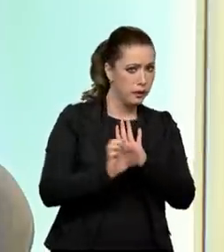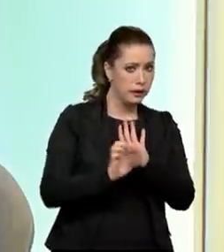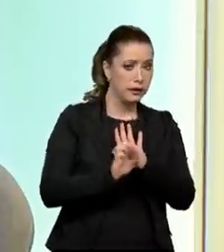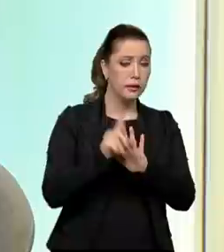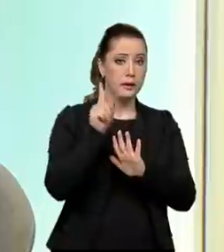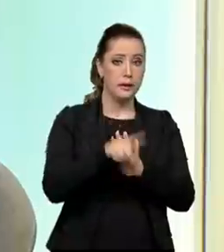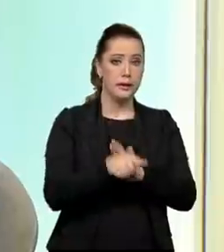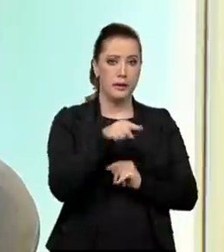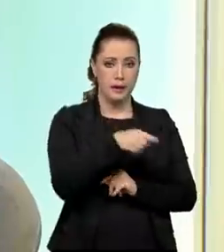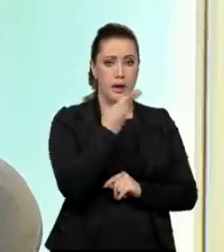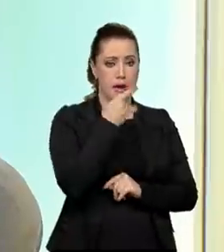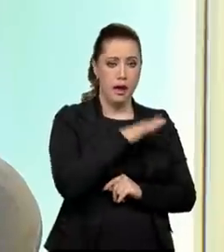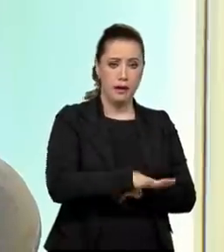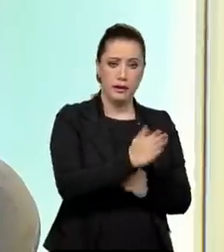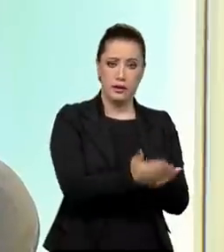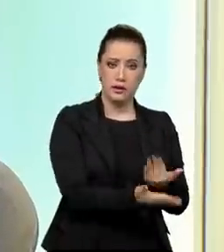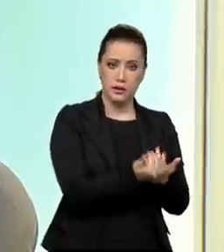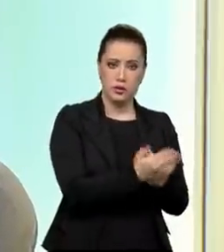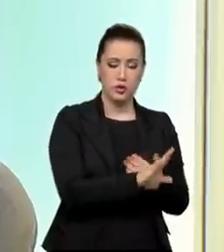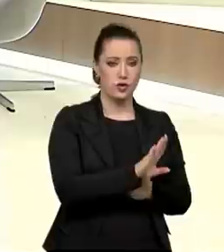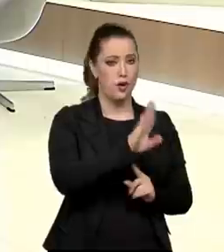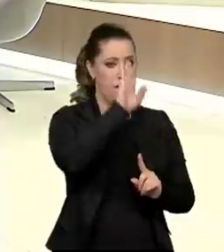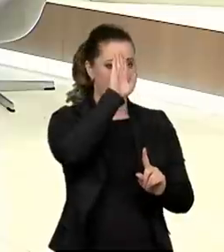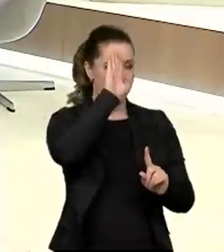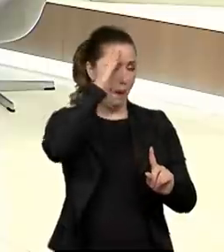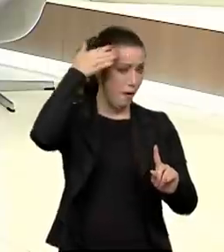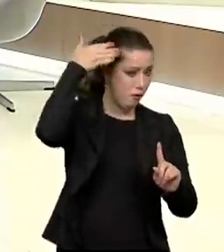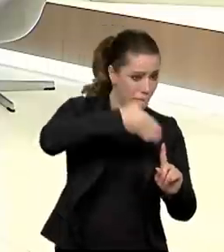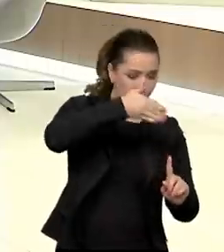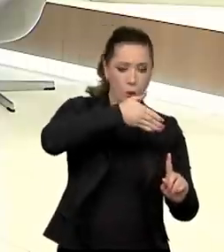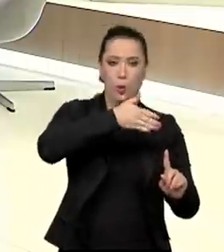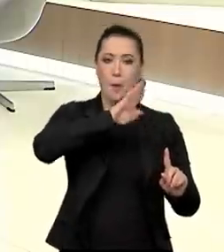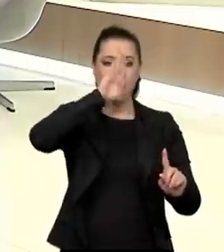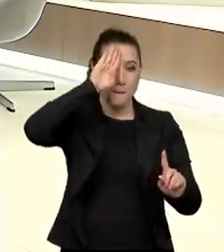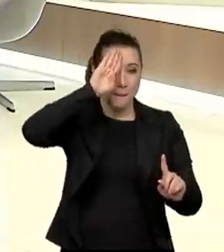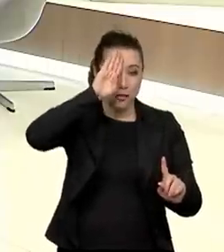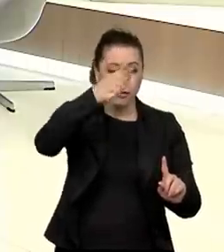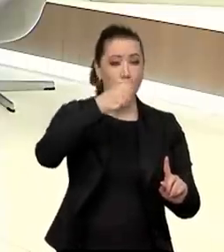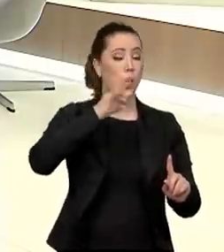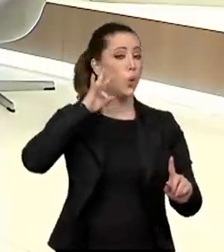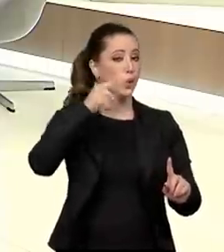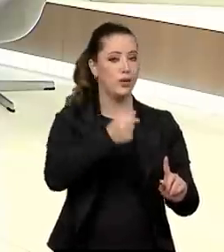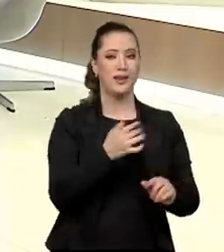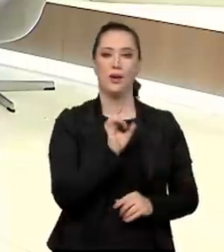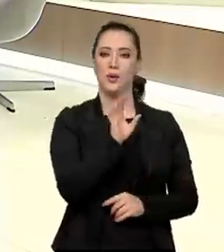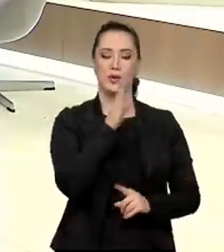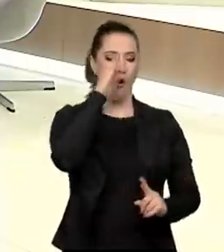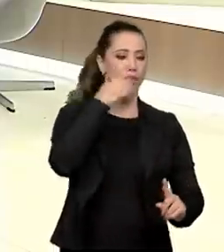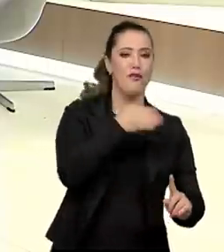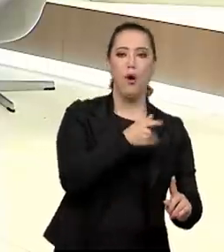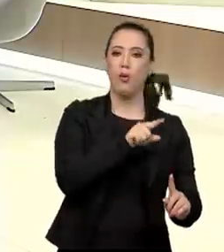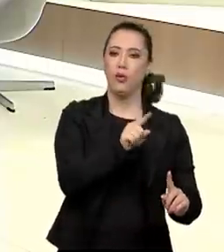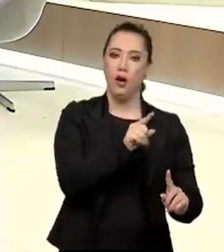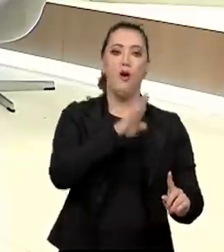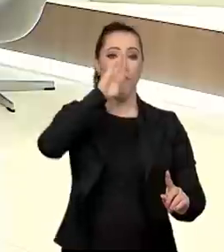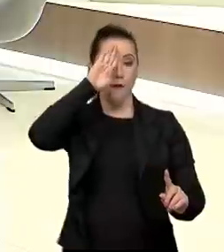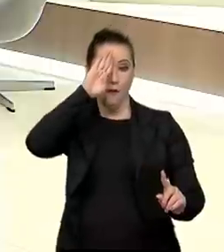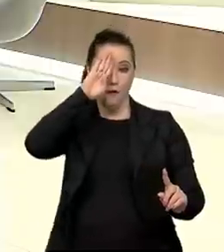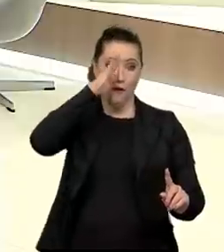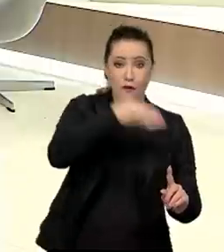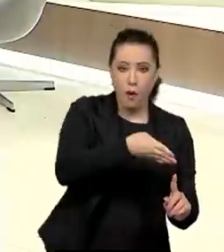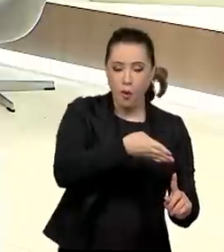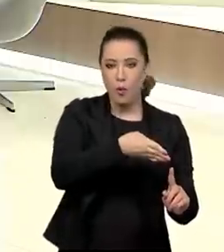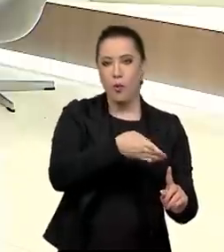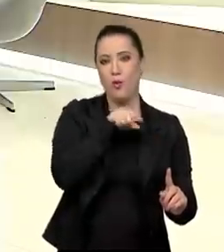é colocar a criança e adolescente como prioridade absoluta. Notem que não bastou ao legislador dizer prioridade, porque só